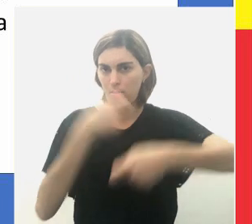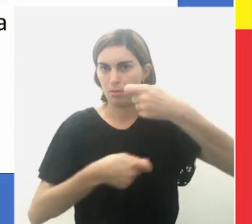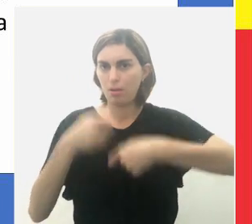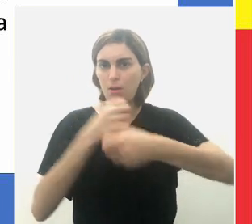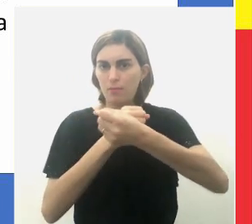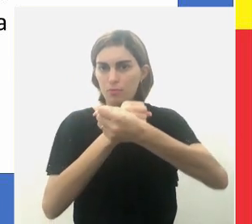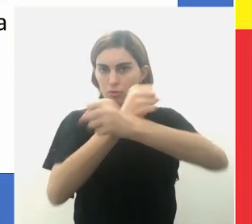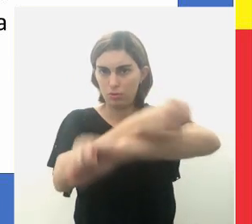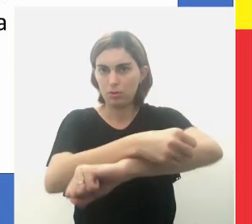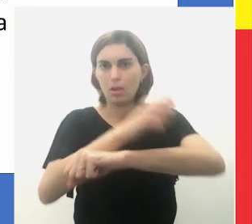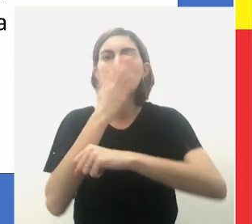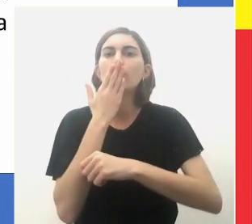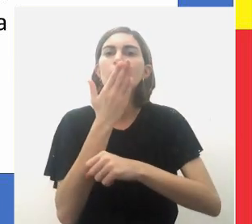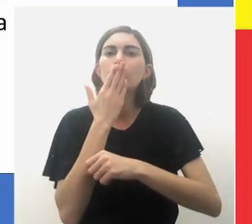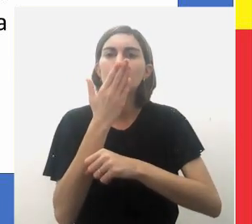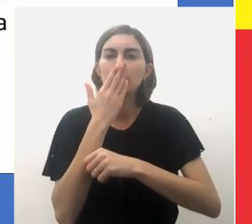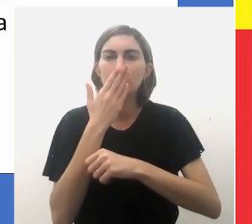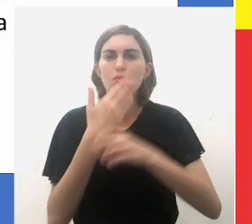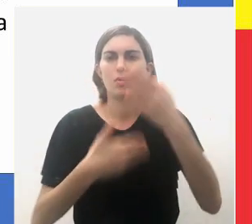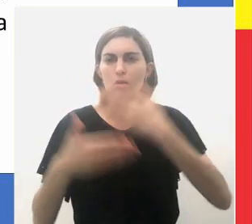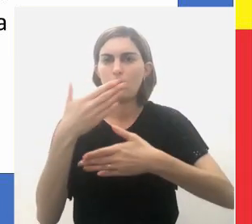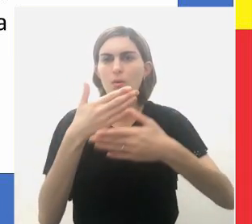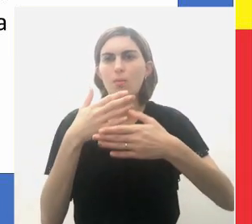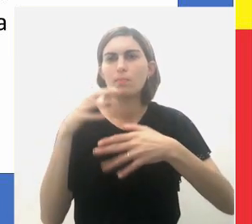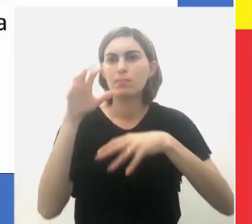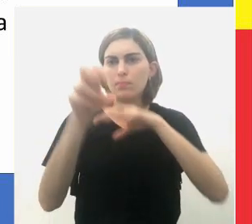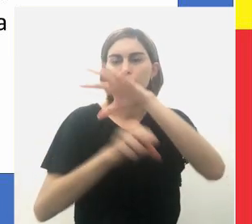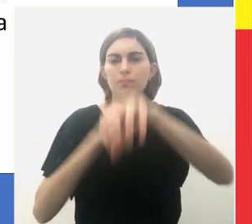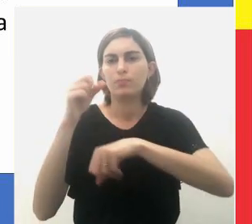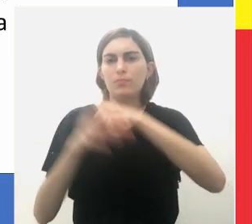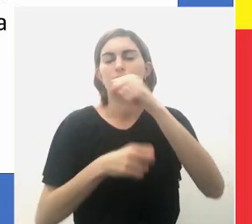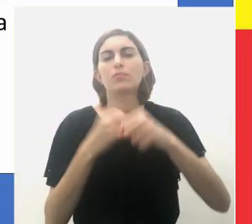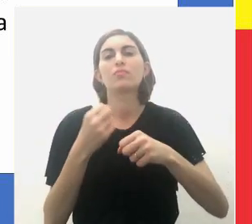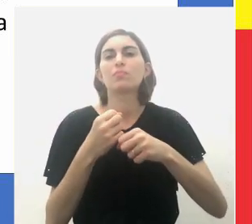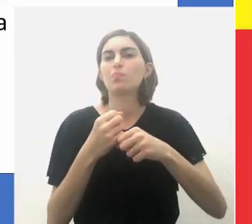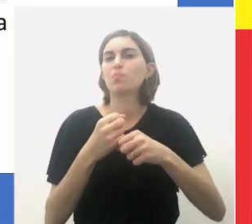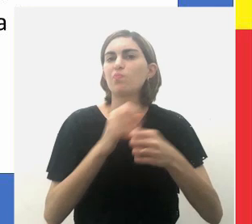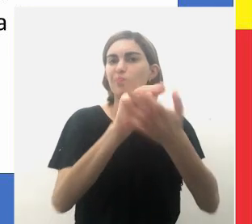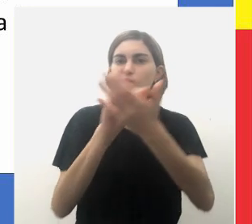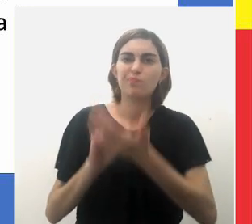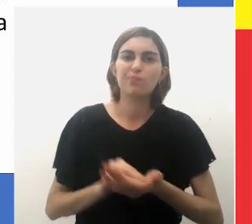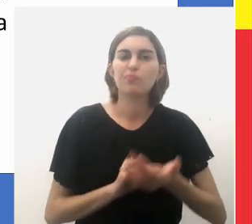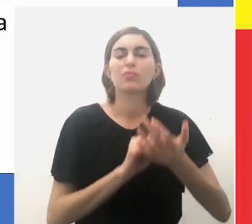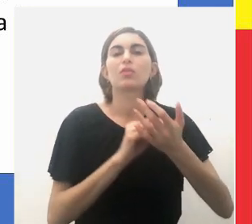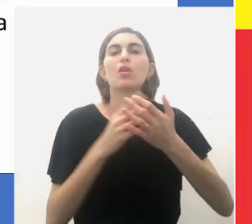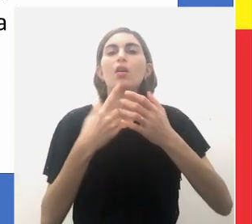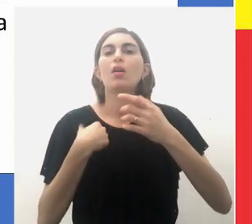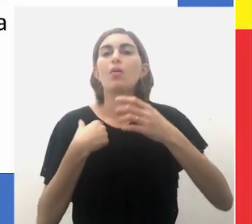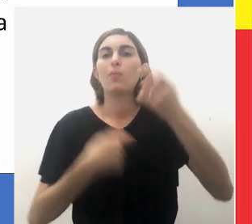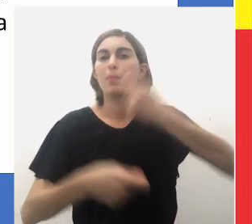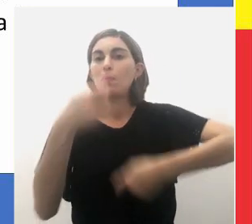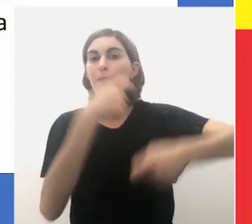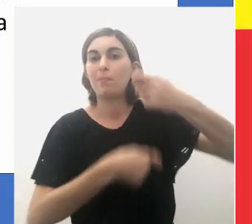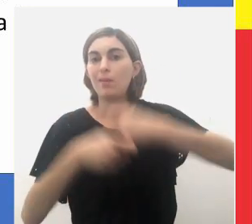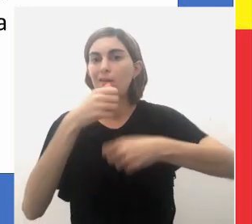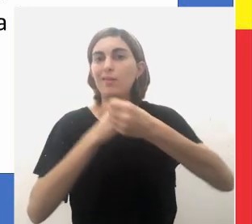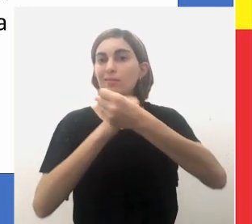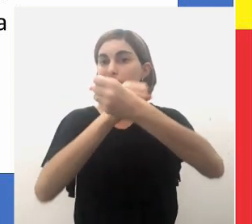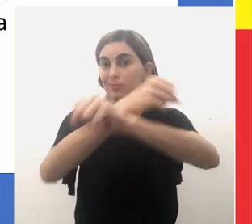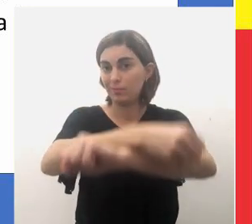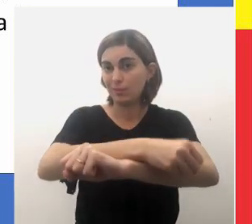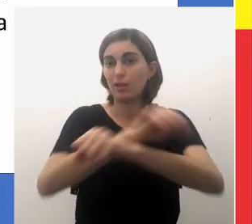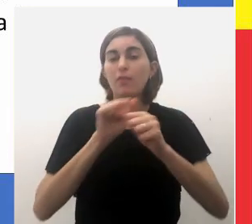tráfico de escravos indígenas por meio de resgate era insuficiente para suprir o mercado